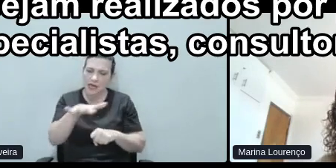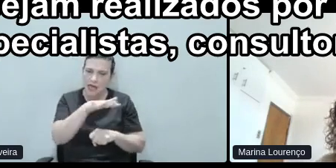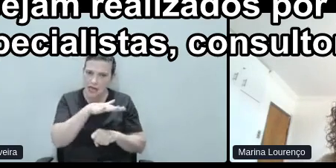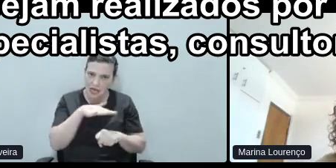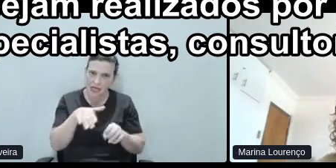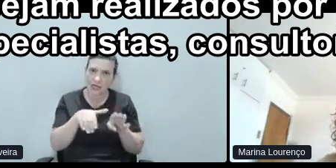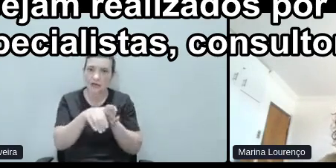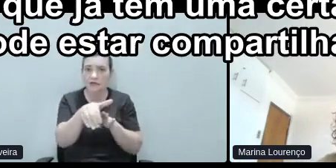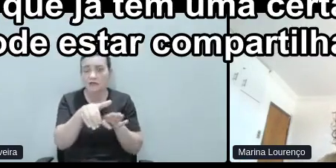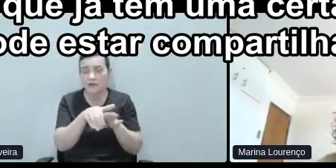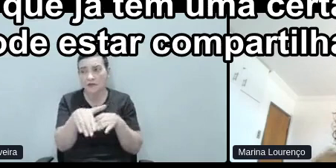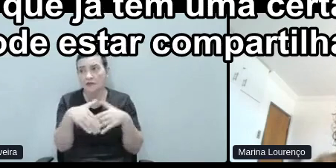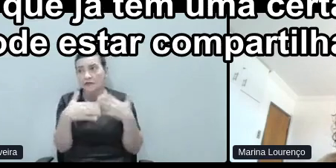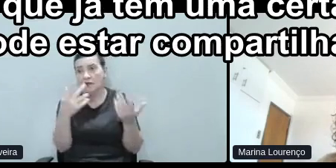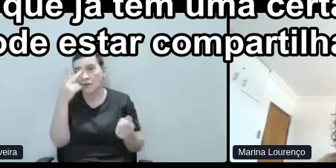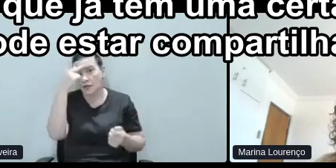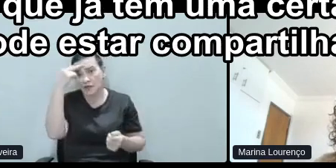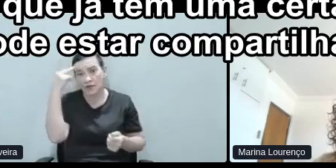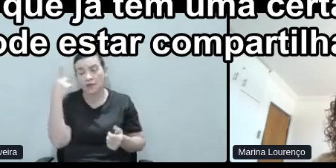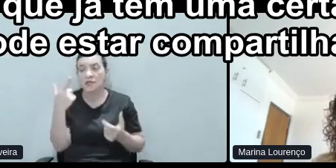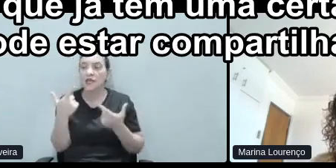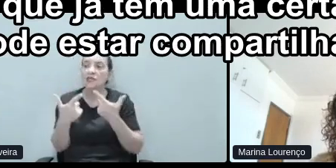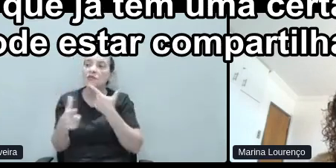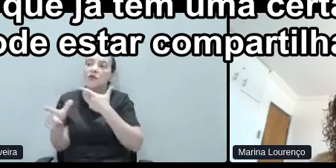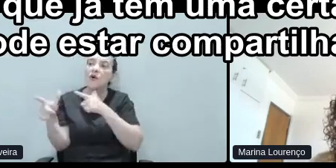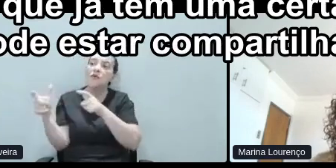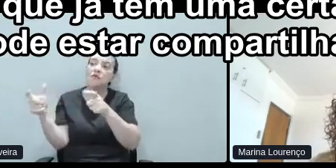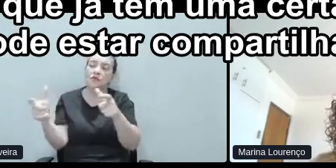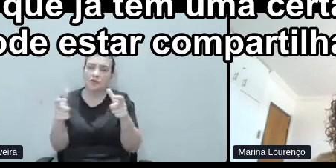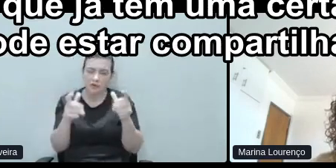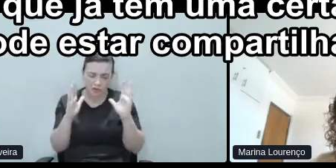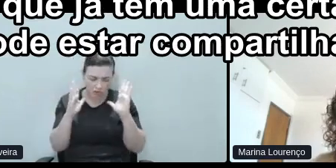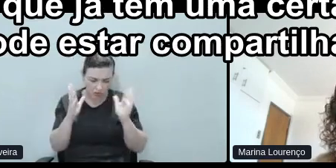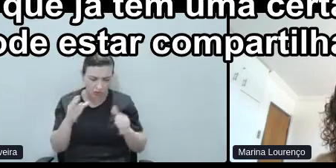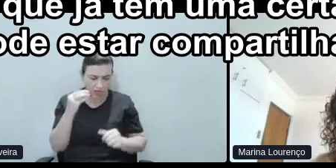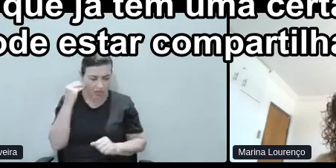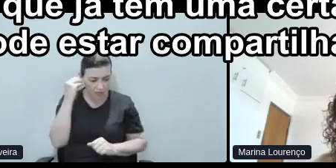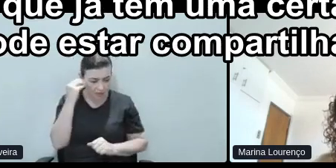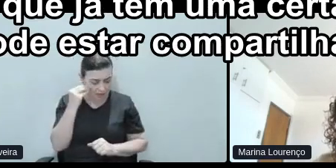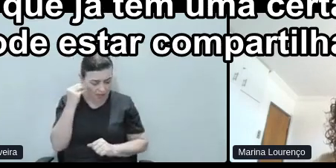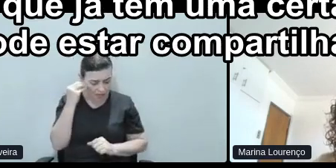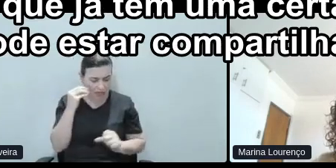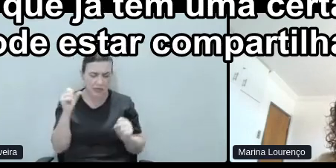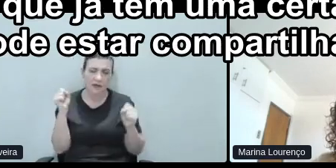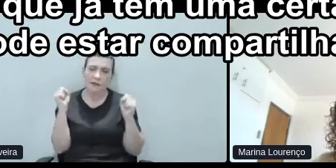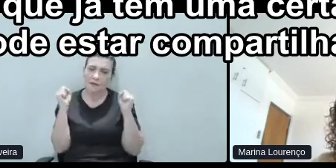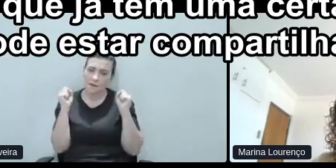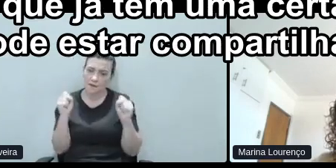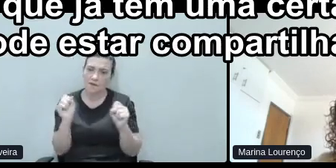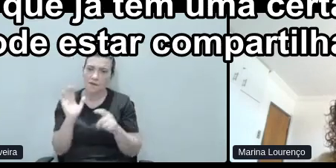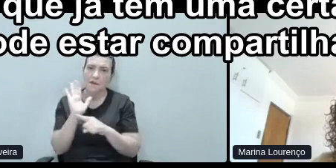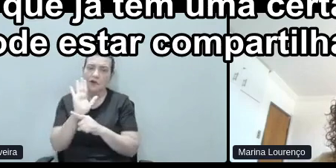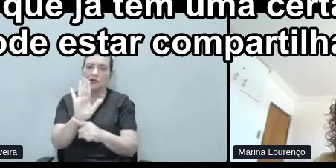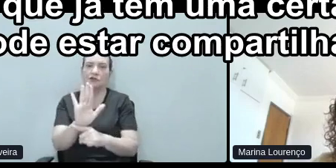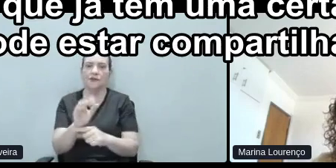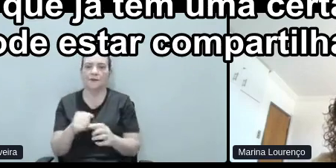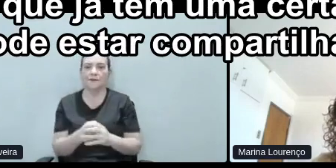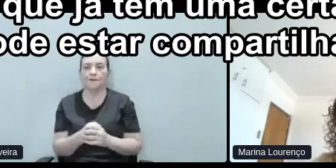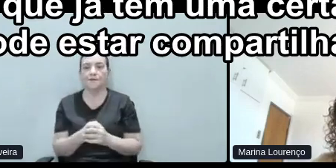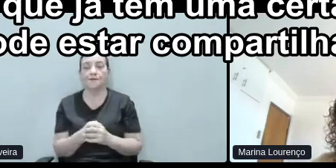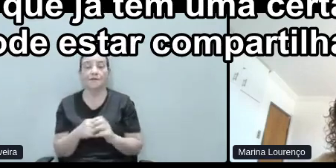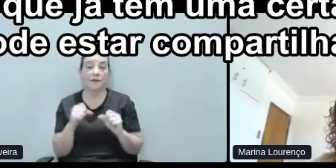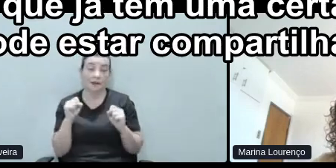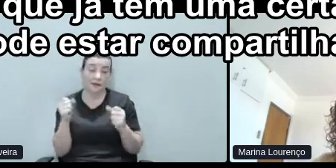ou pessoas de outros times que já tenham uma certa experiência e podem trazer, né. Pode estar